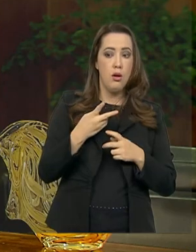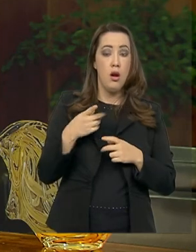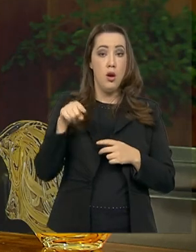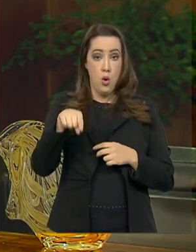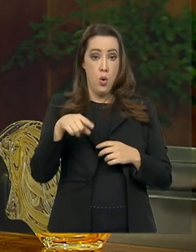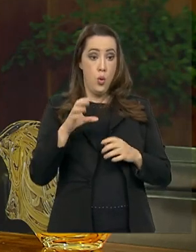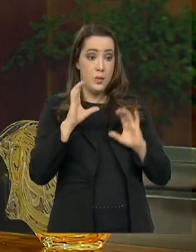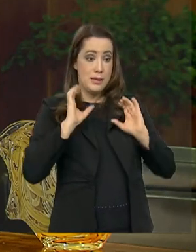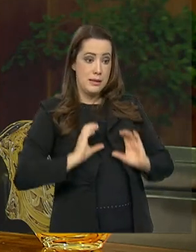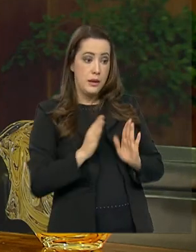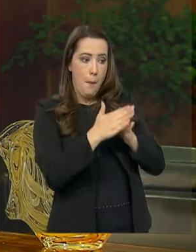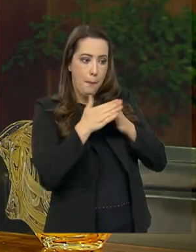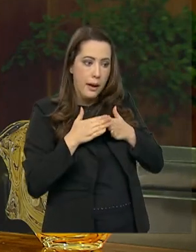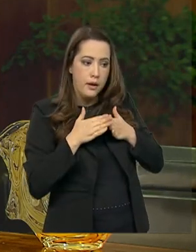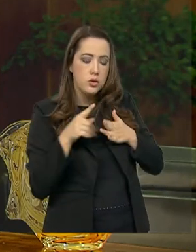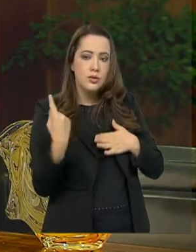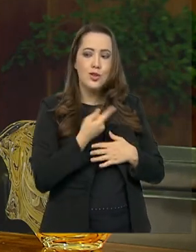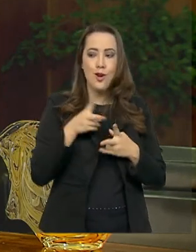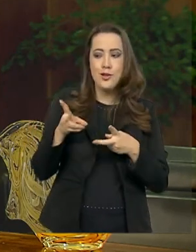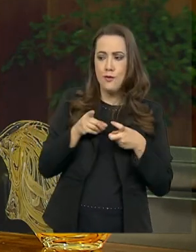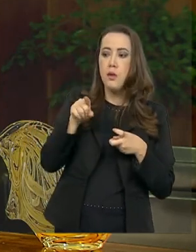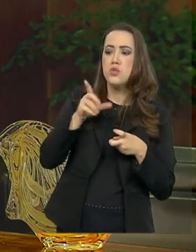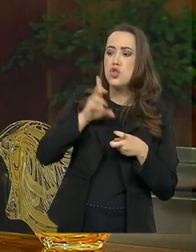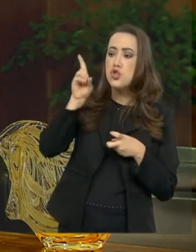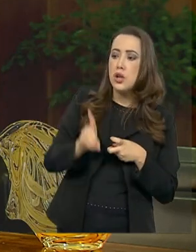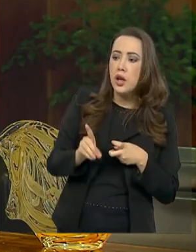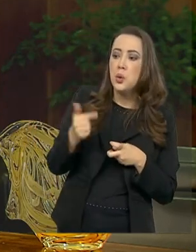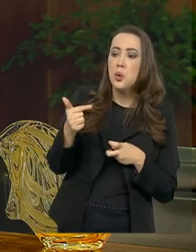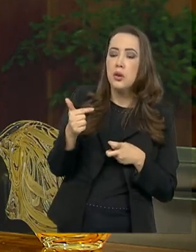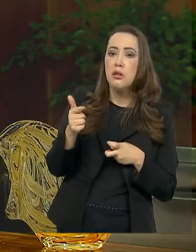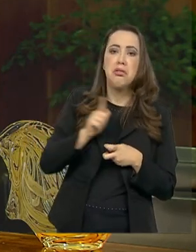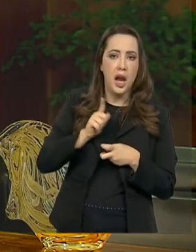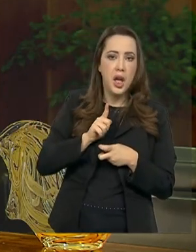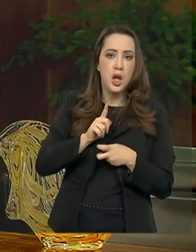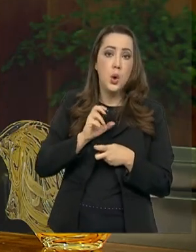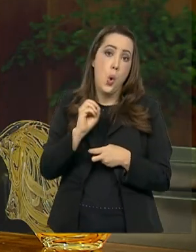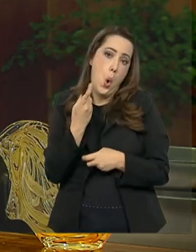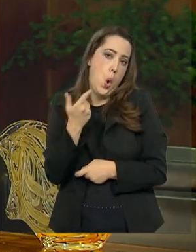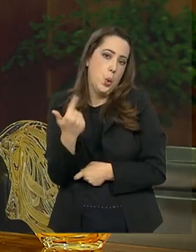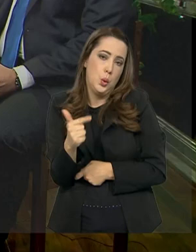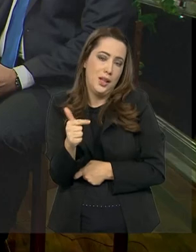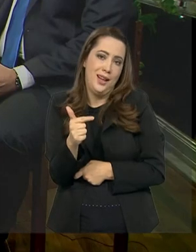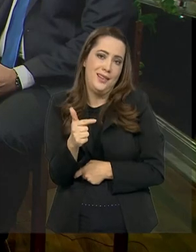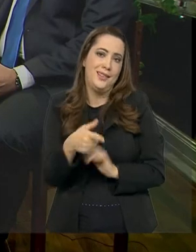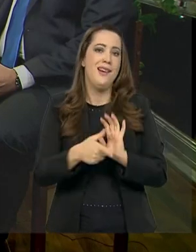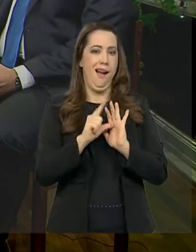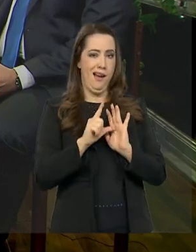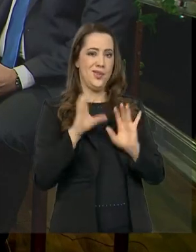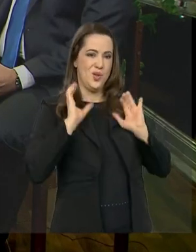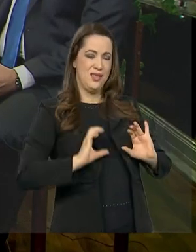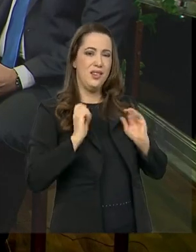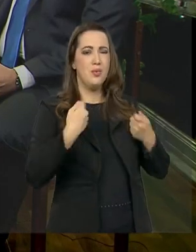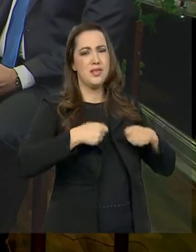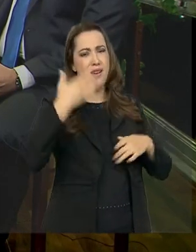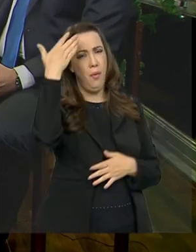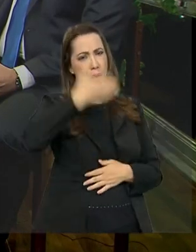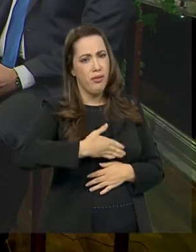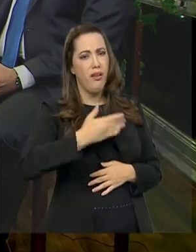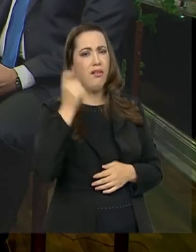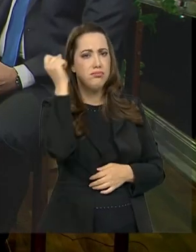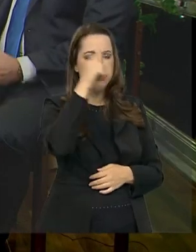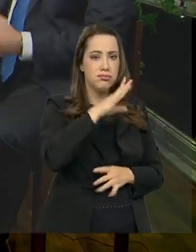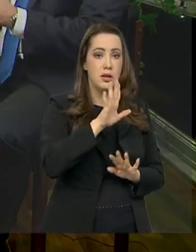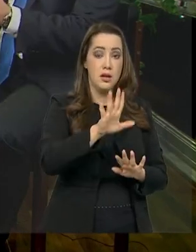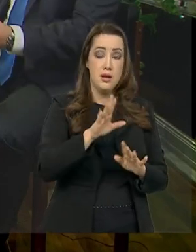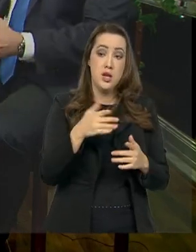tem que provar isso. Então, nós estamos tentando simplificar muito a relação das pessoas com o governo. O governo existe para servir a população e não o